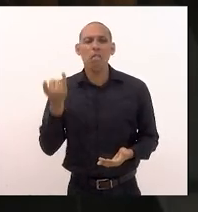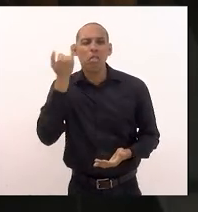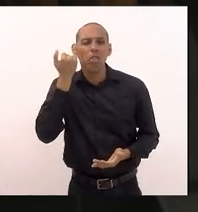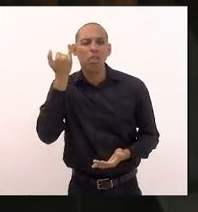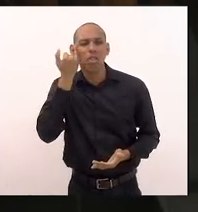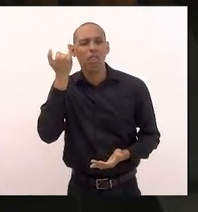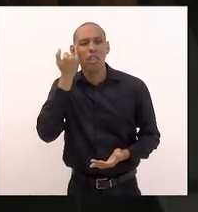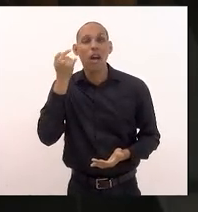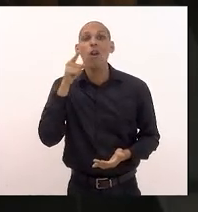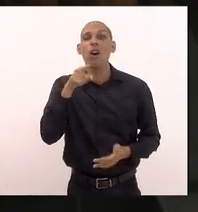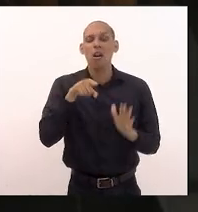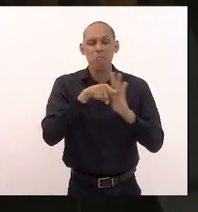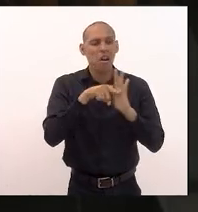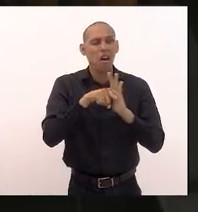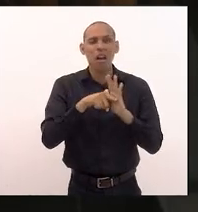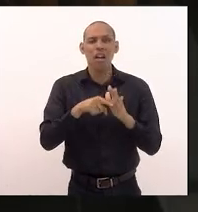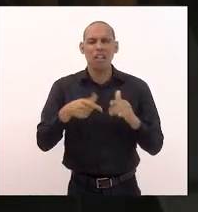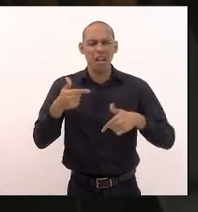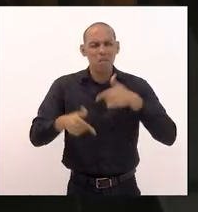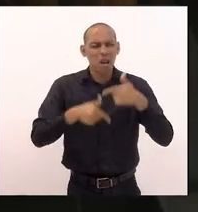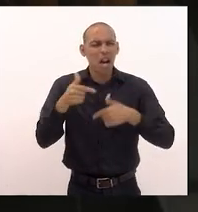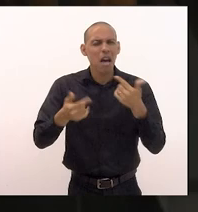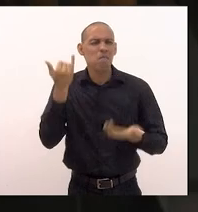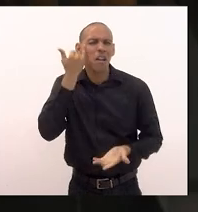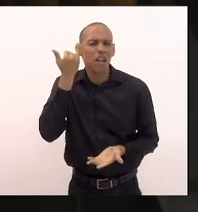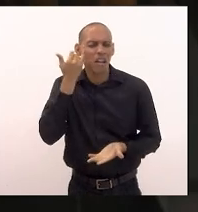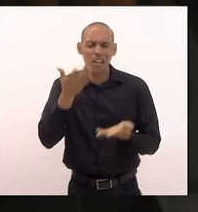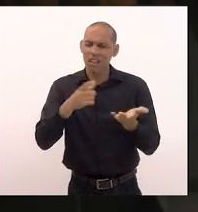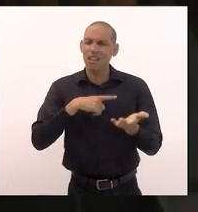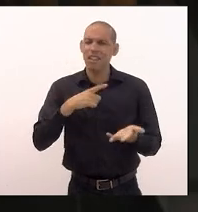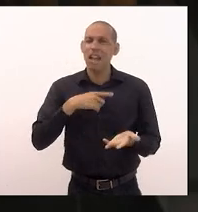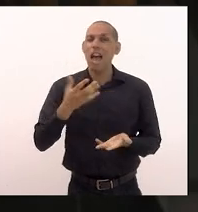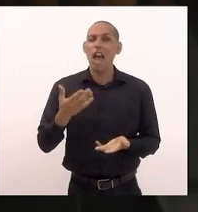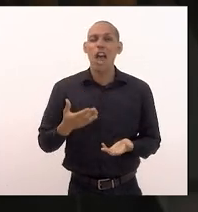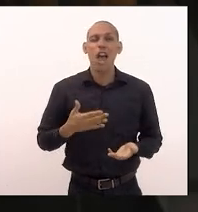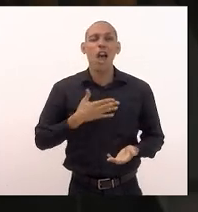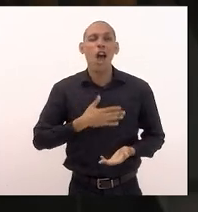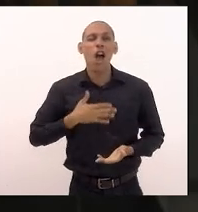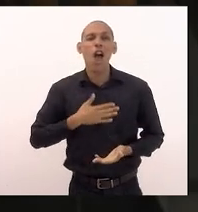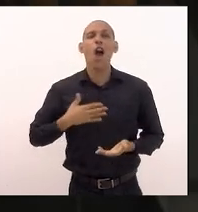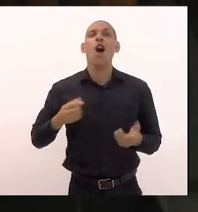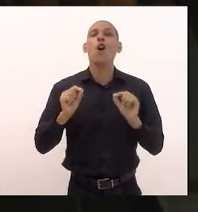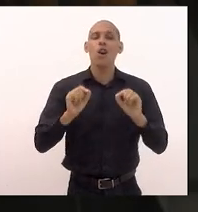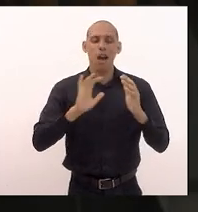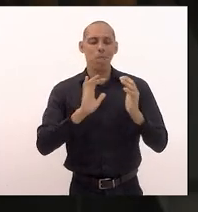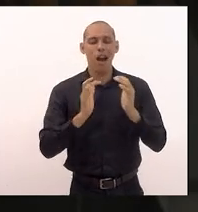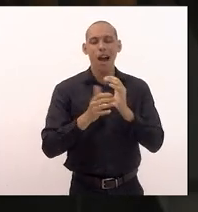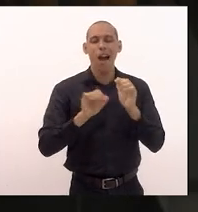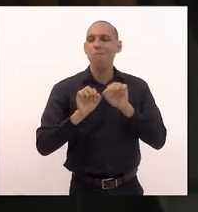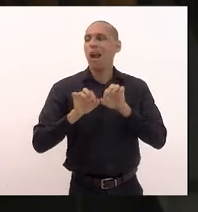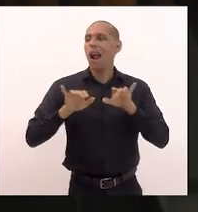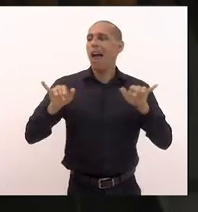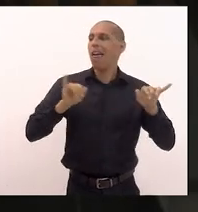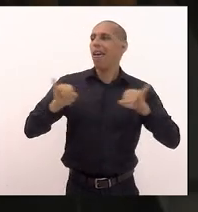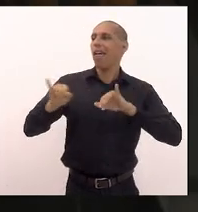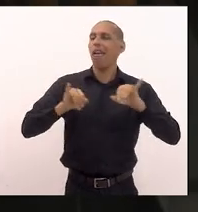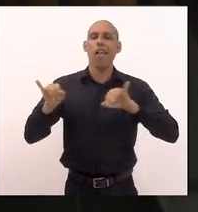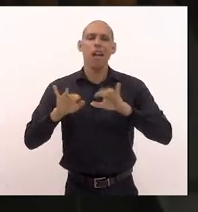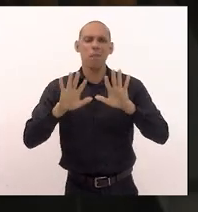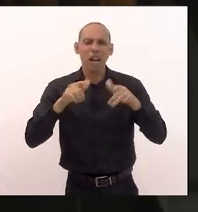deputado o senhor tem preguiça de trabalhar o senhor gosta de fazer papagaiada nas redes sociais mas o senhor tem muita preguiça de trabalhar